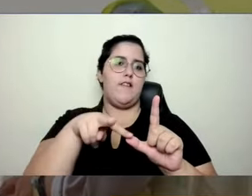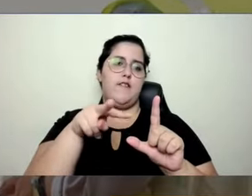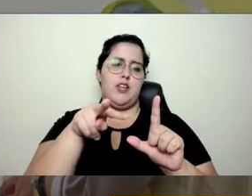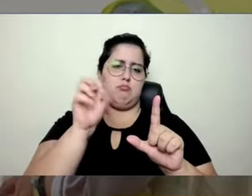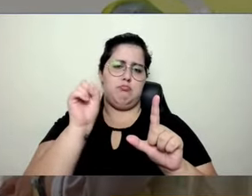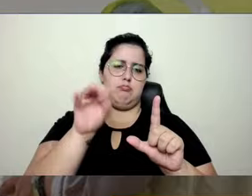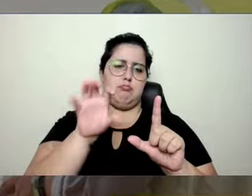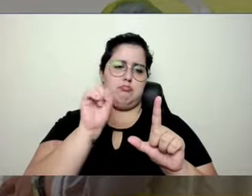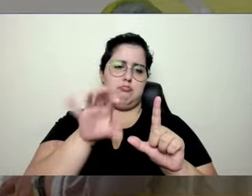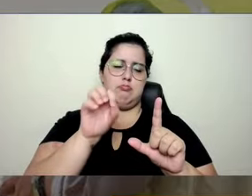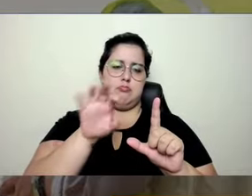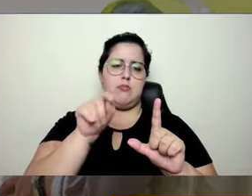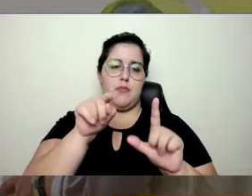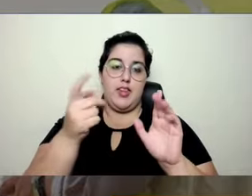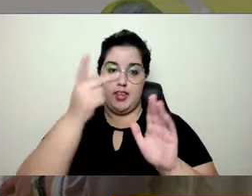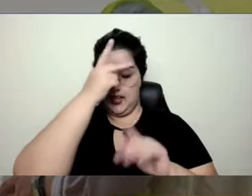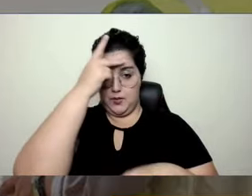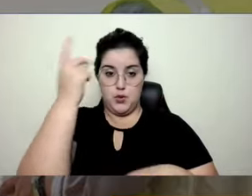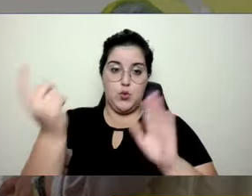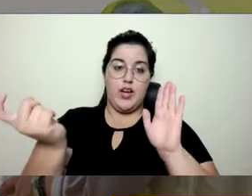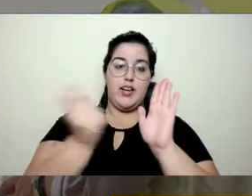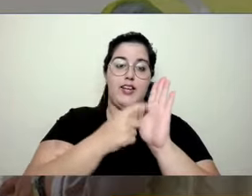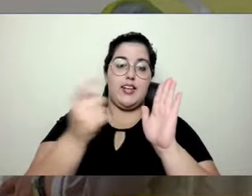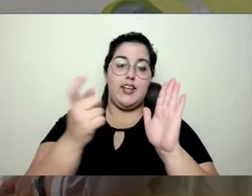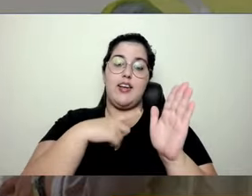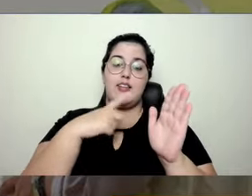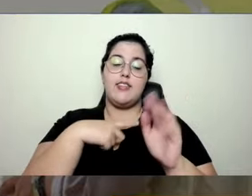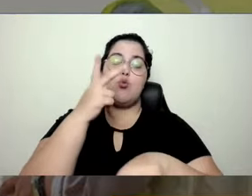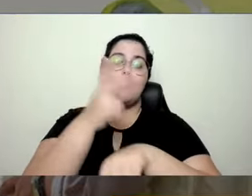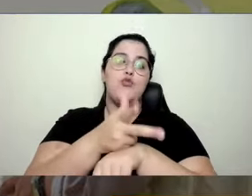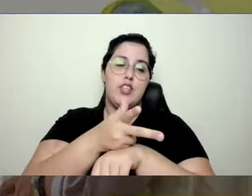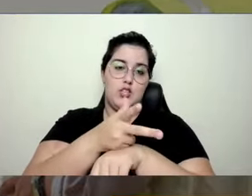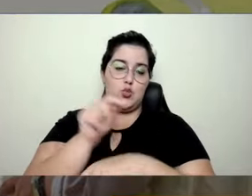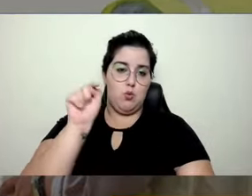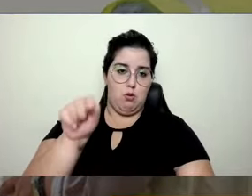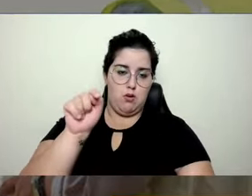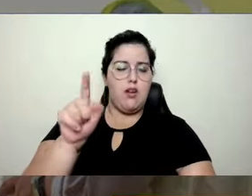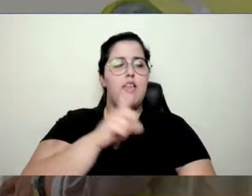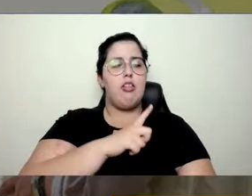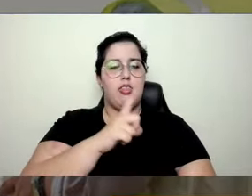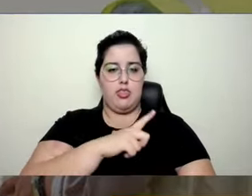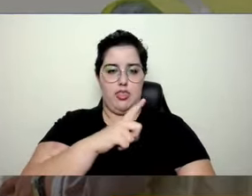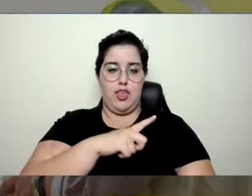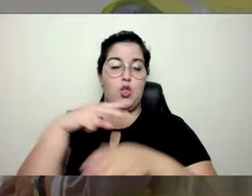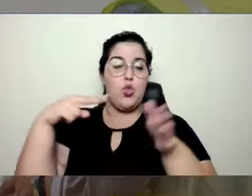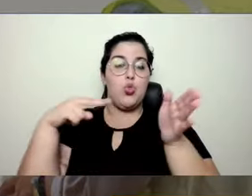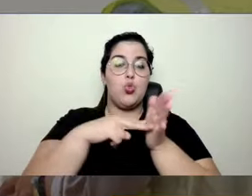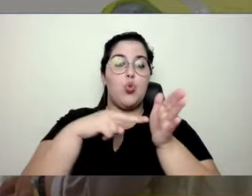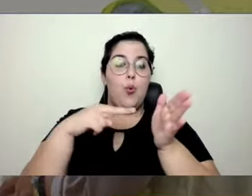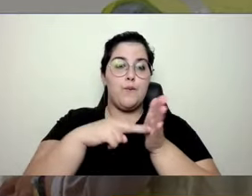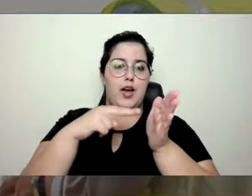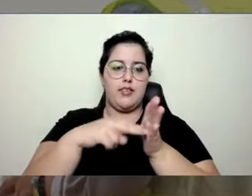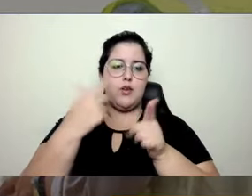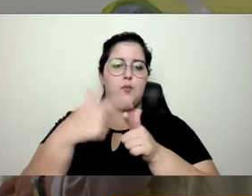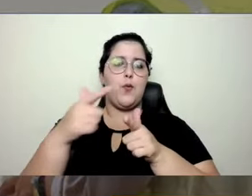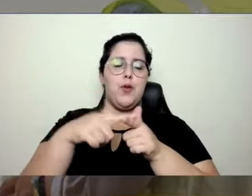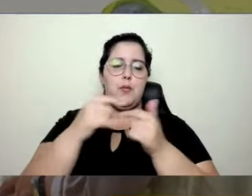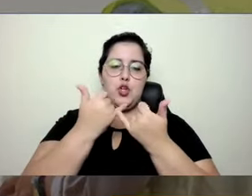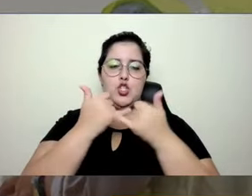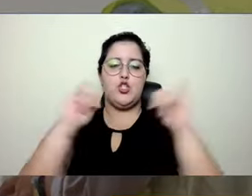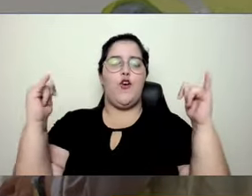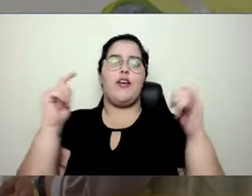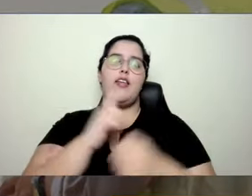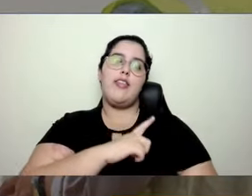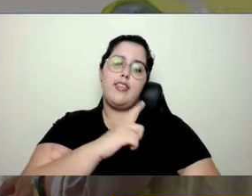assim. Aí ela clica, tem um videozinho falando que naquele lugar tem uma tomada que está em sobrecarga, é